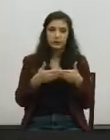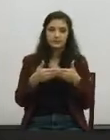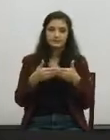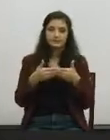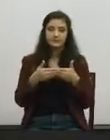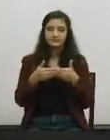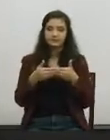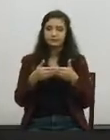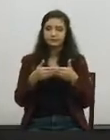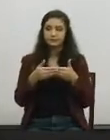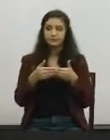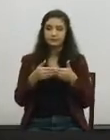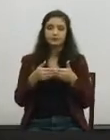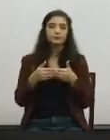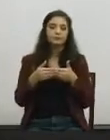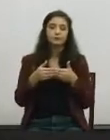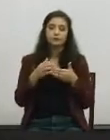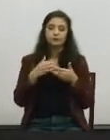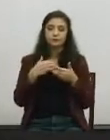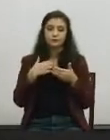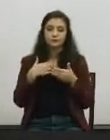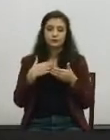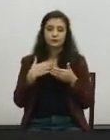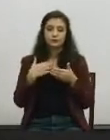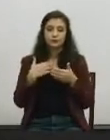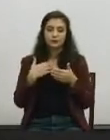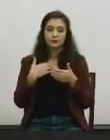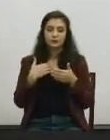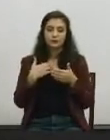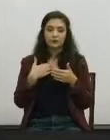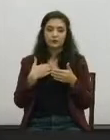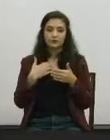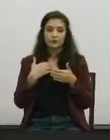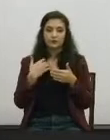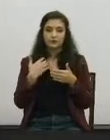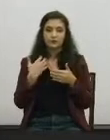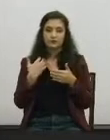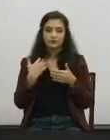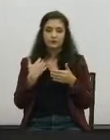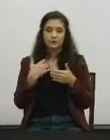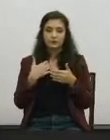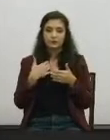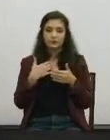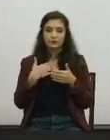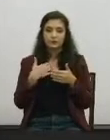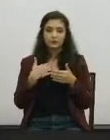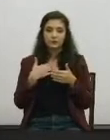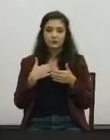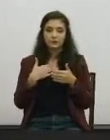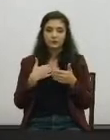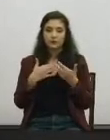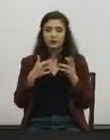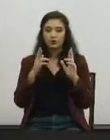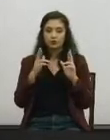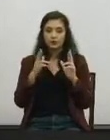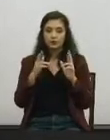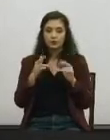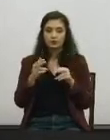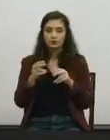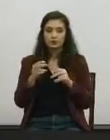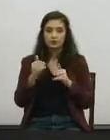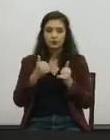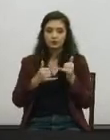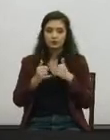o slide possa mudar, não está a